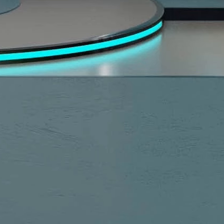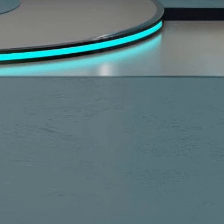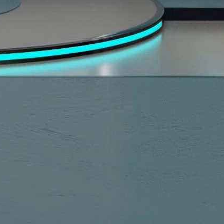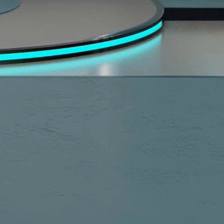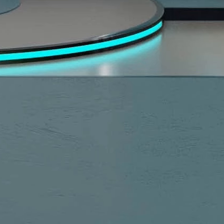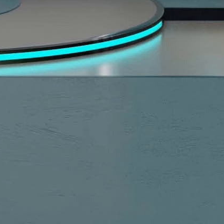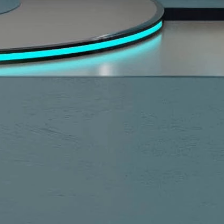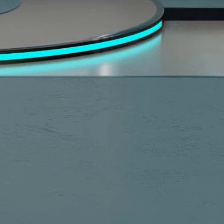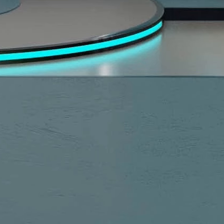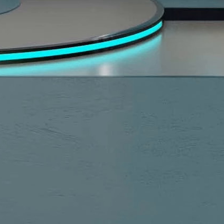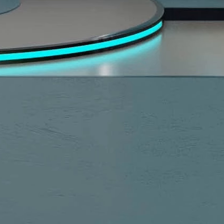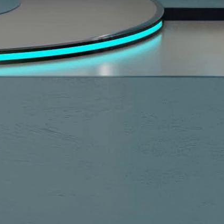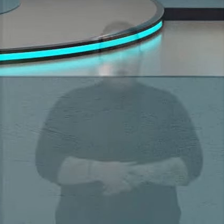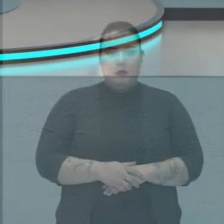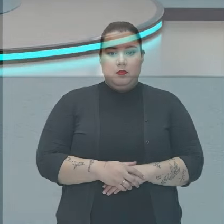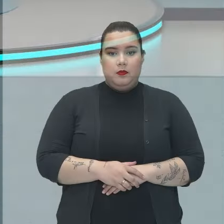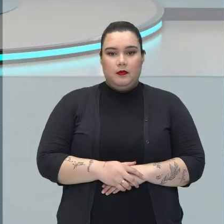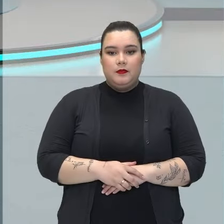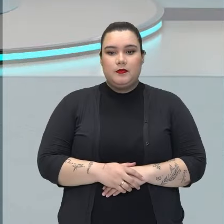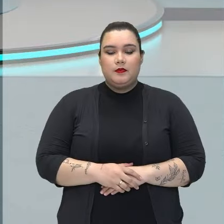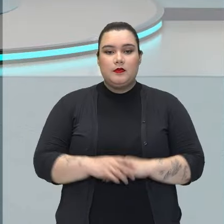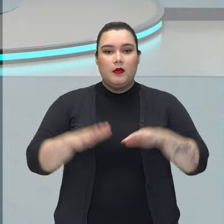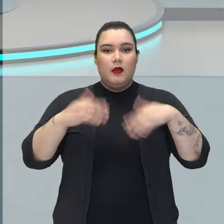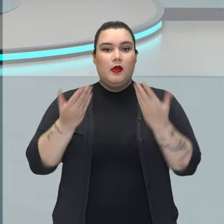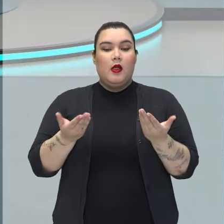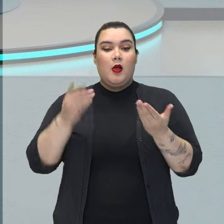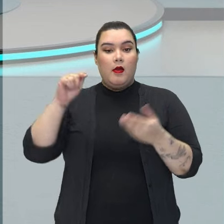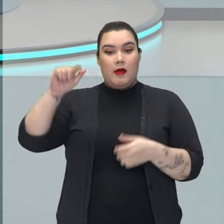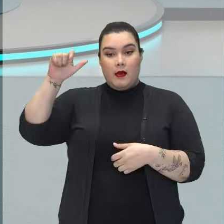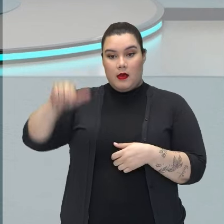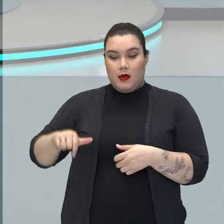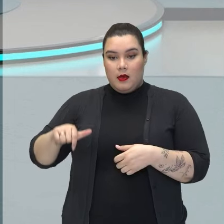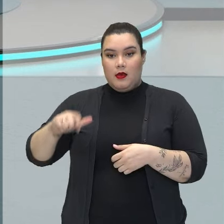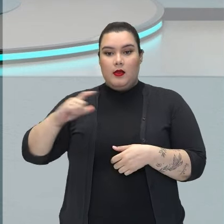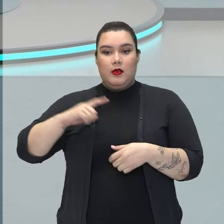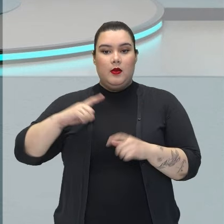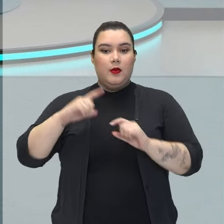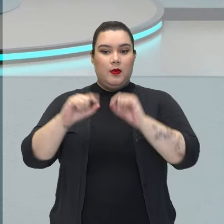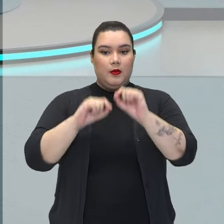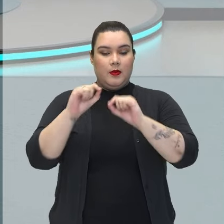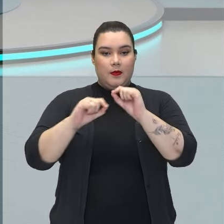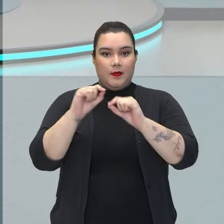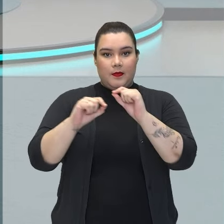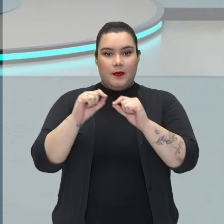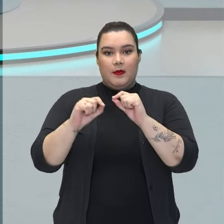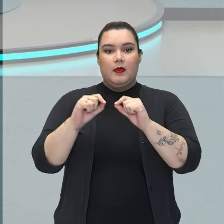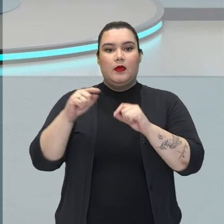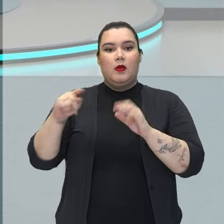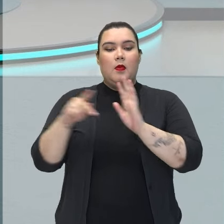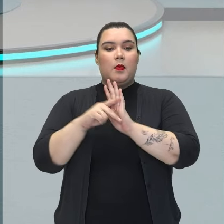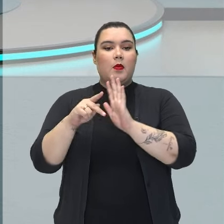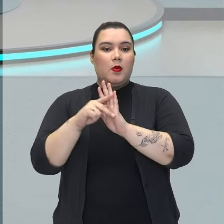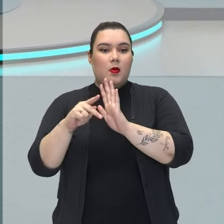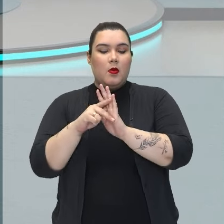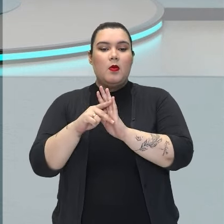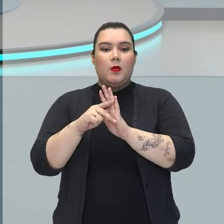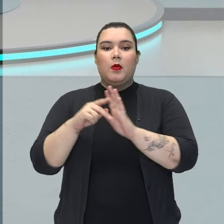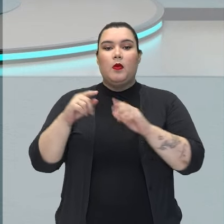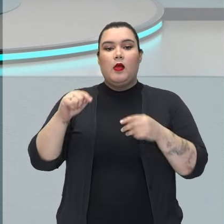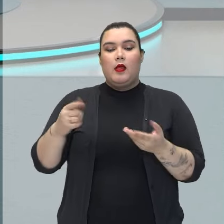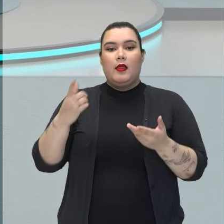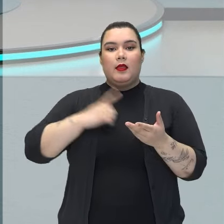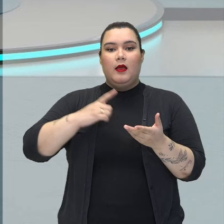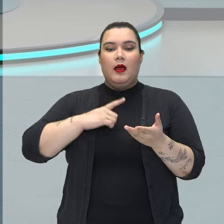bem longe. E percebe que Augusto, ali tem uma herança, tem determinado dinheiro, mas por também se envolver em